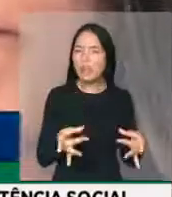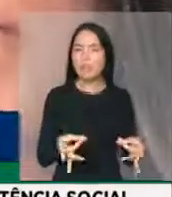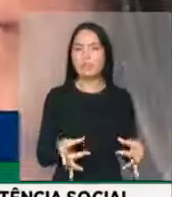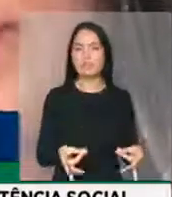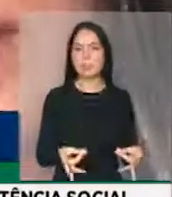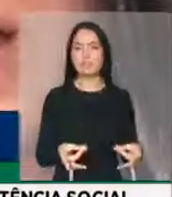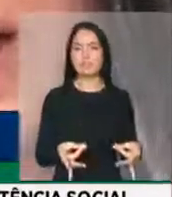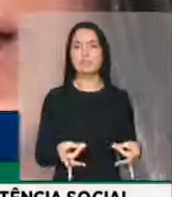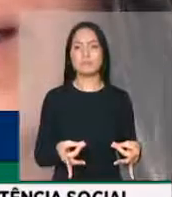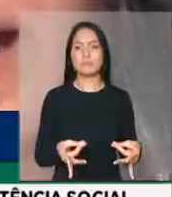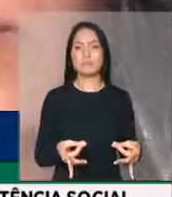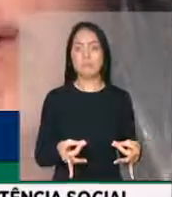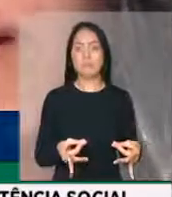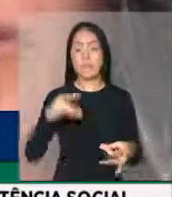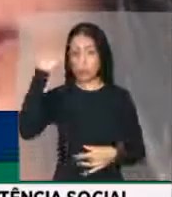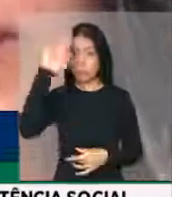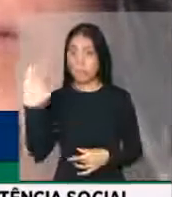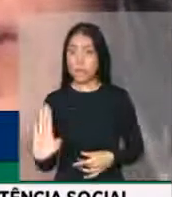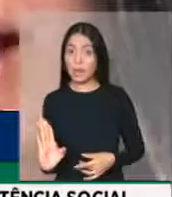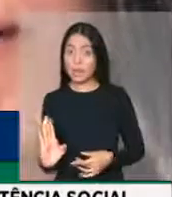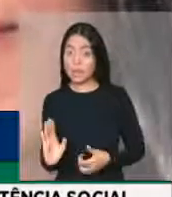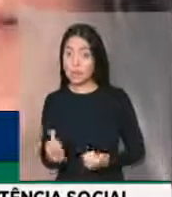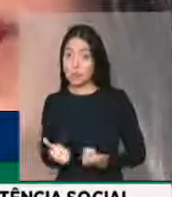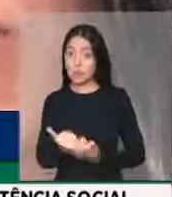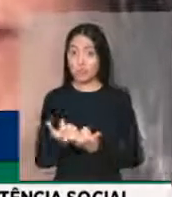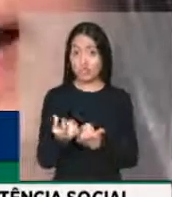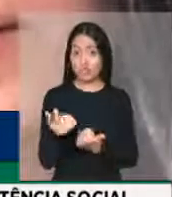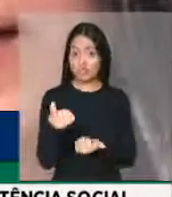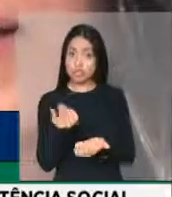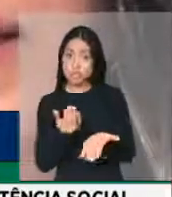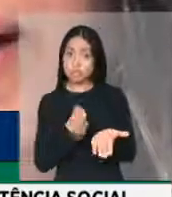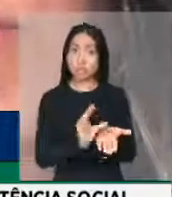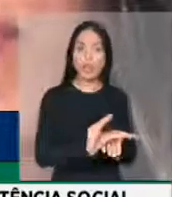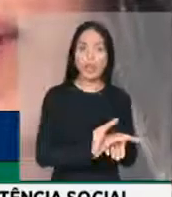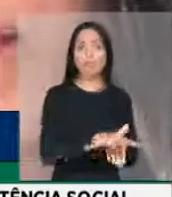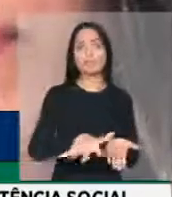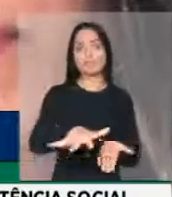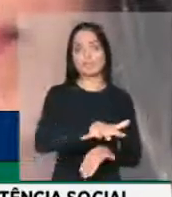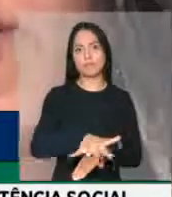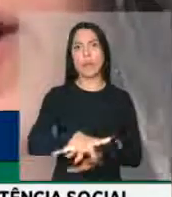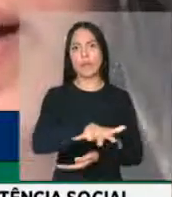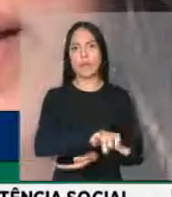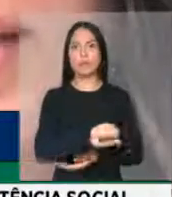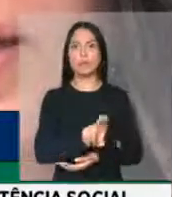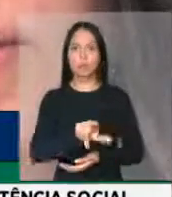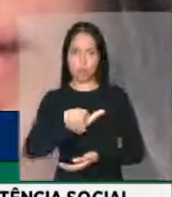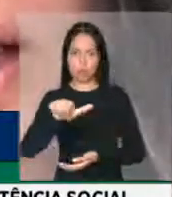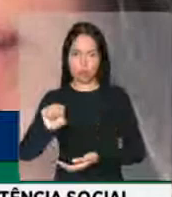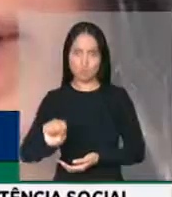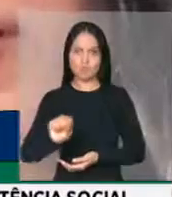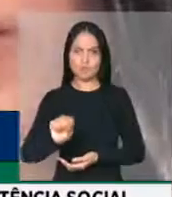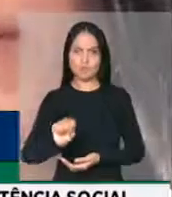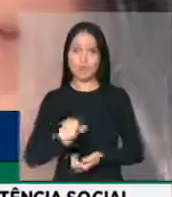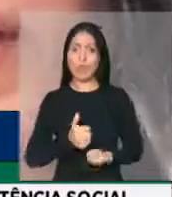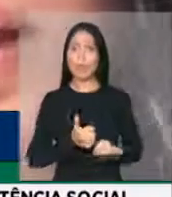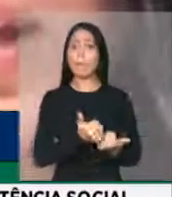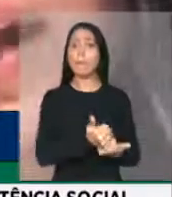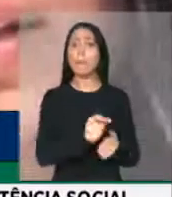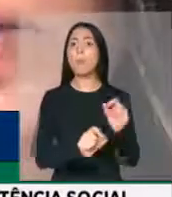Nacional de Assistência Social, com base na sistemática definida pela lei orgânica da assistência e